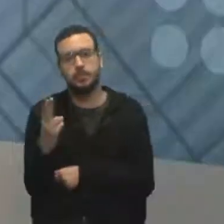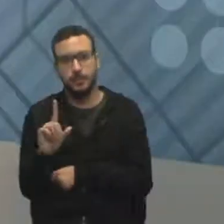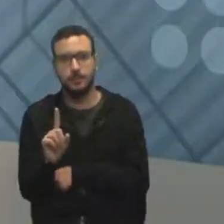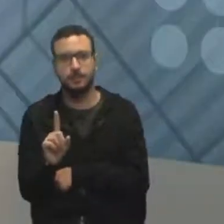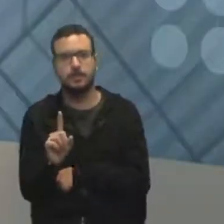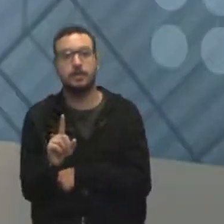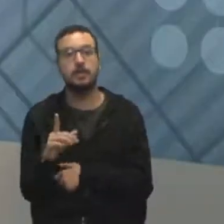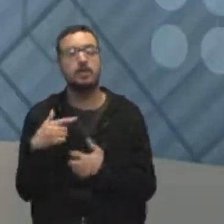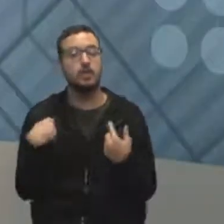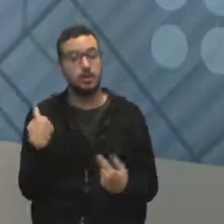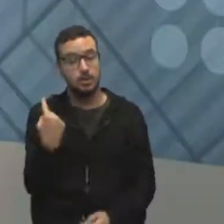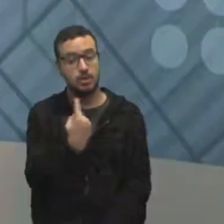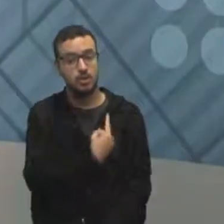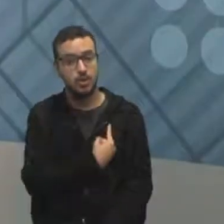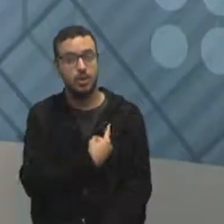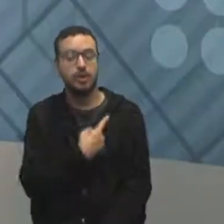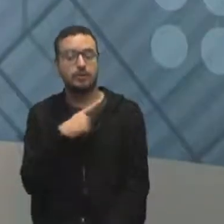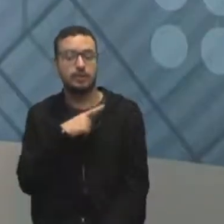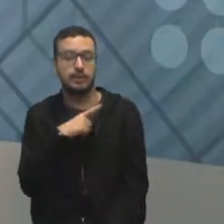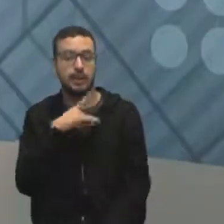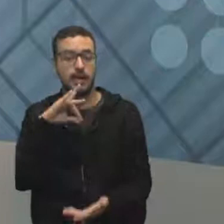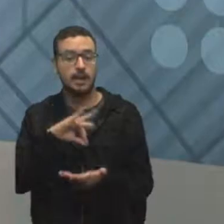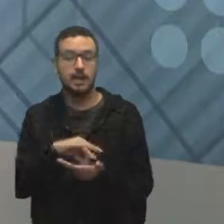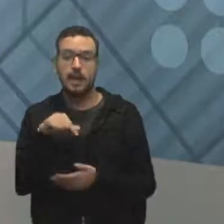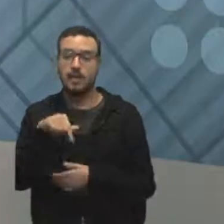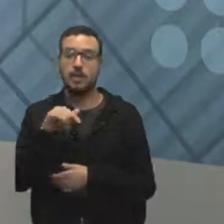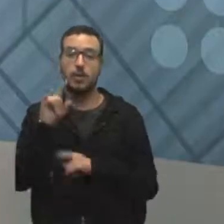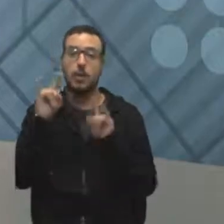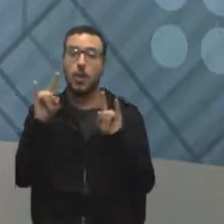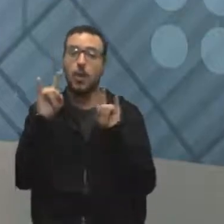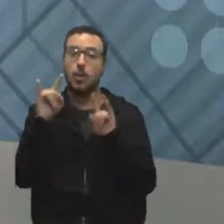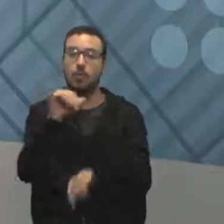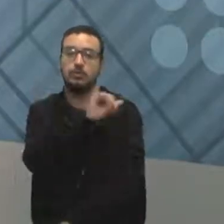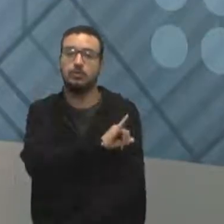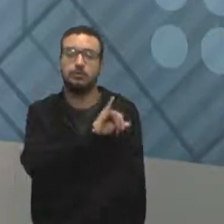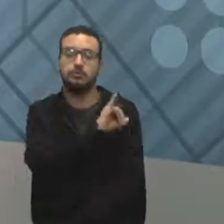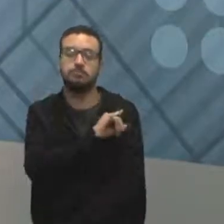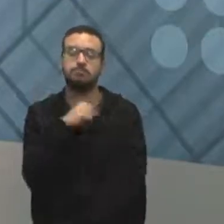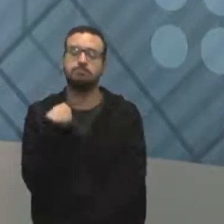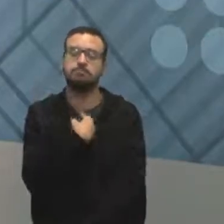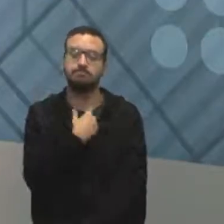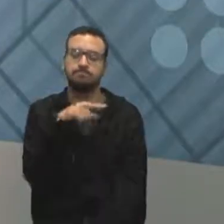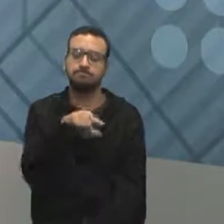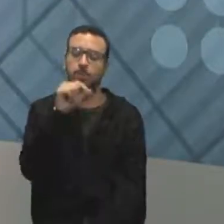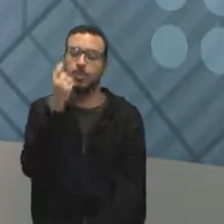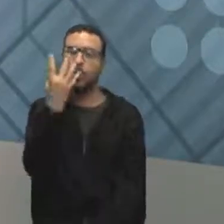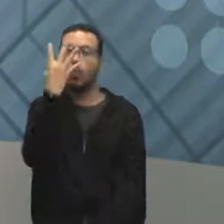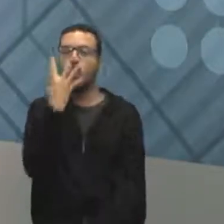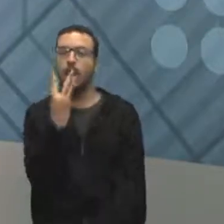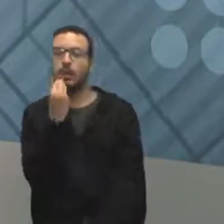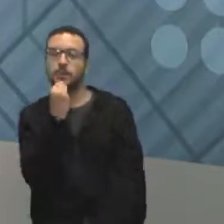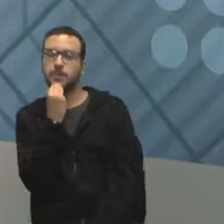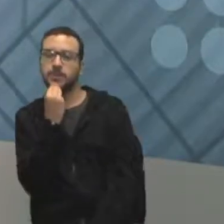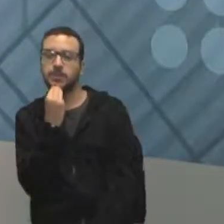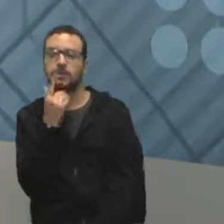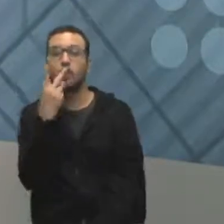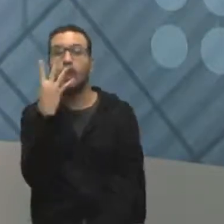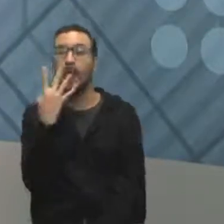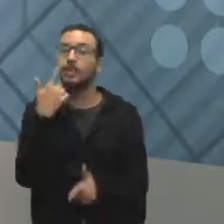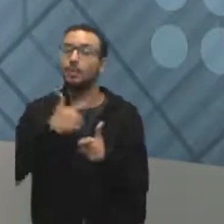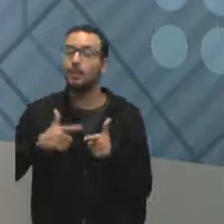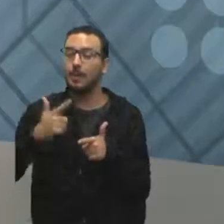nós aqui trabalhando com essa realidade do Roque em Rio, a gente separou 4 situações, 4 problemas reais que